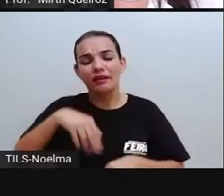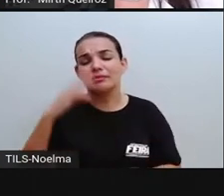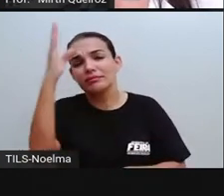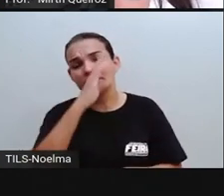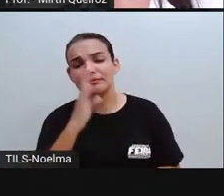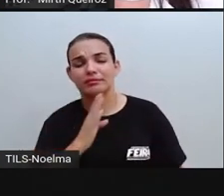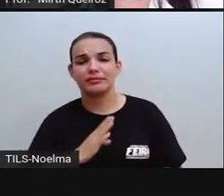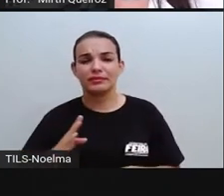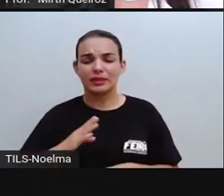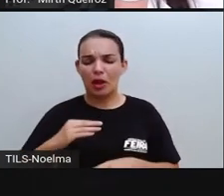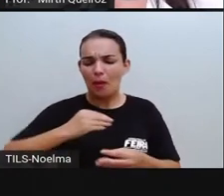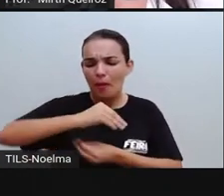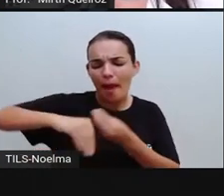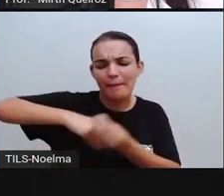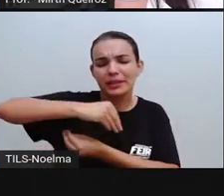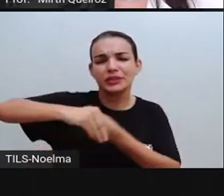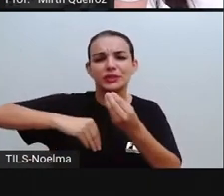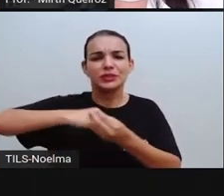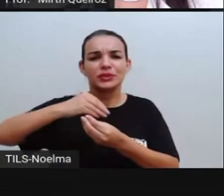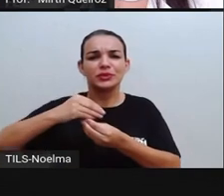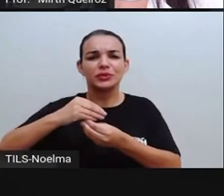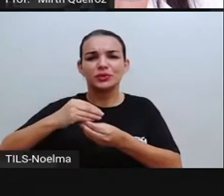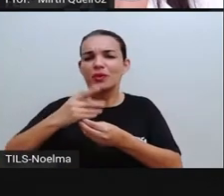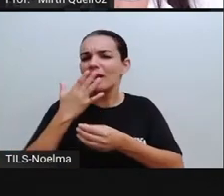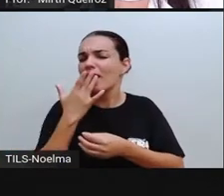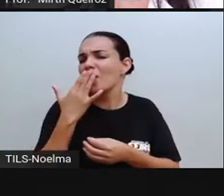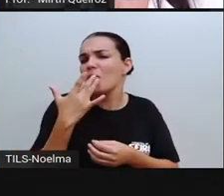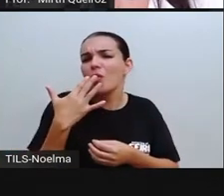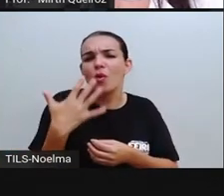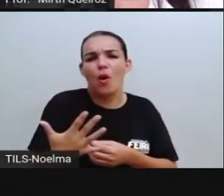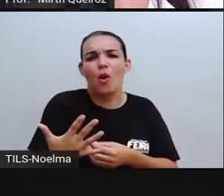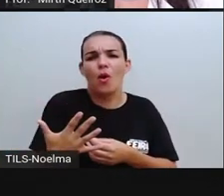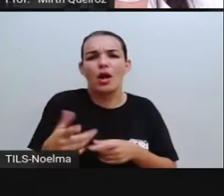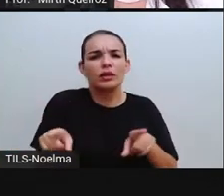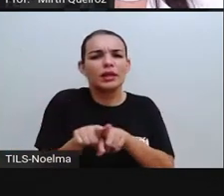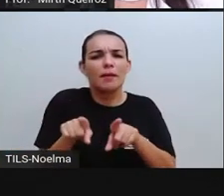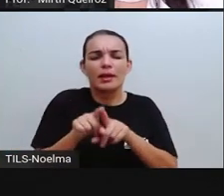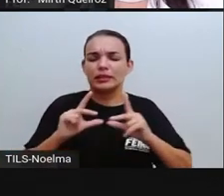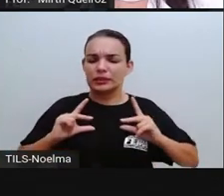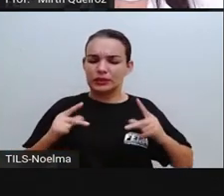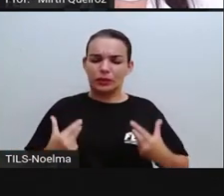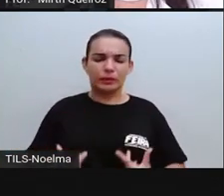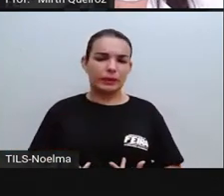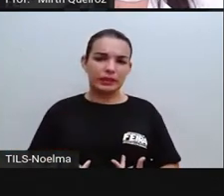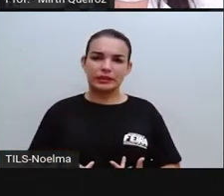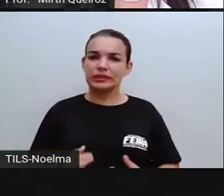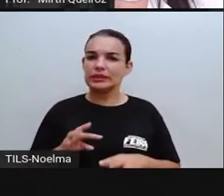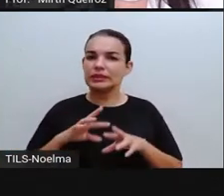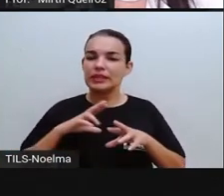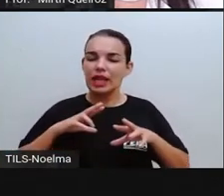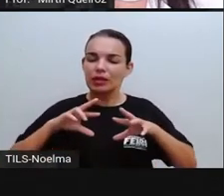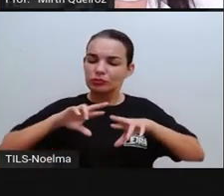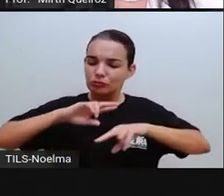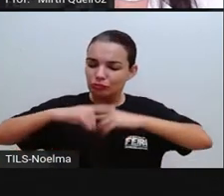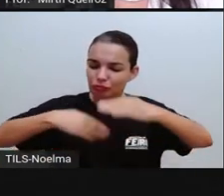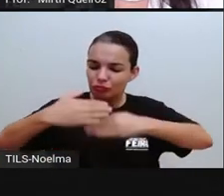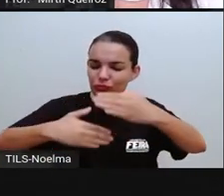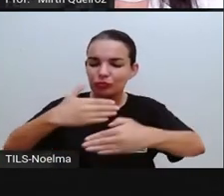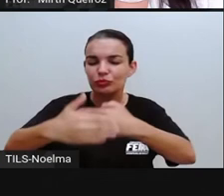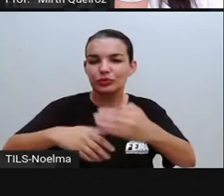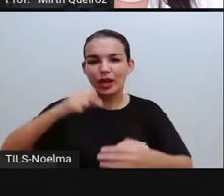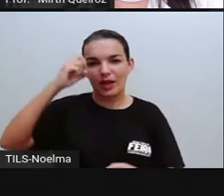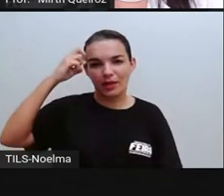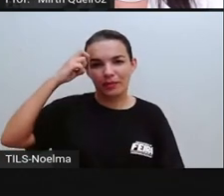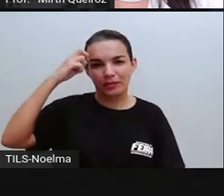uma mistura aí de raças, né? Uma mistura de culturas que deu origem ao nosso